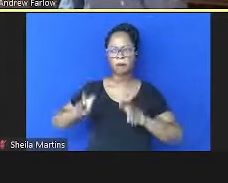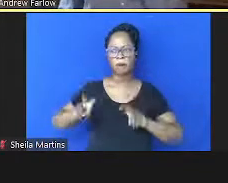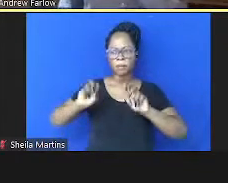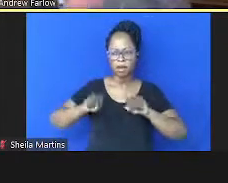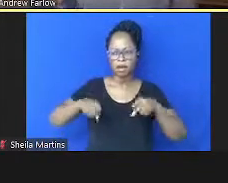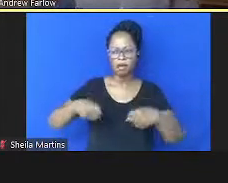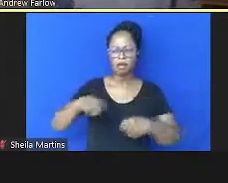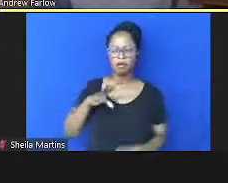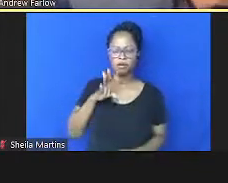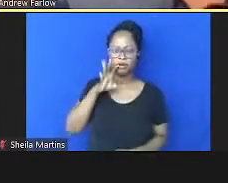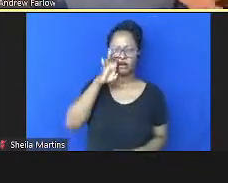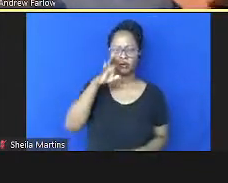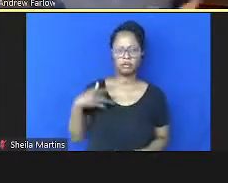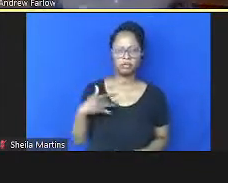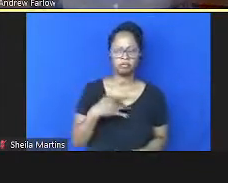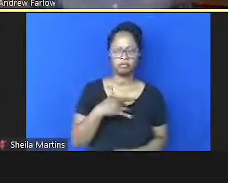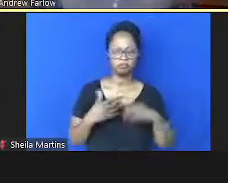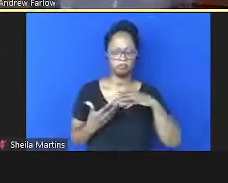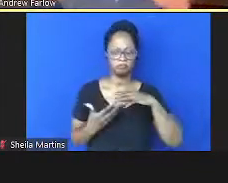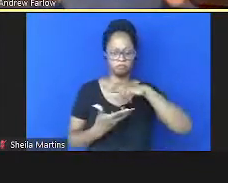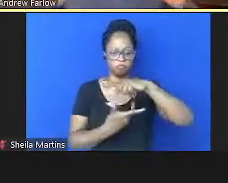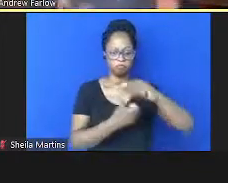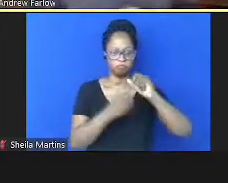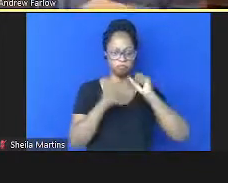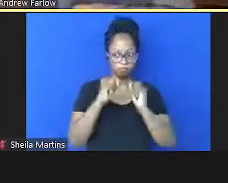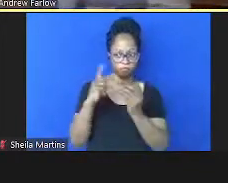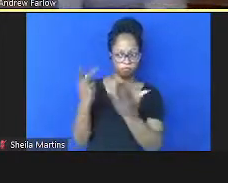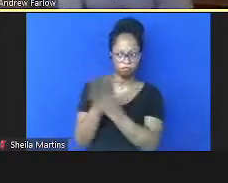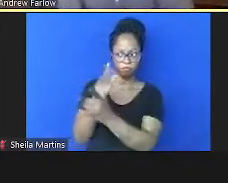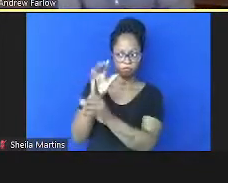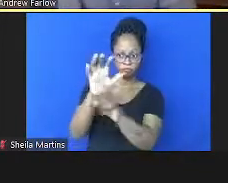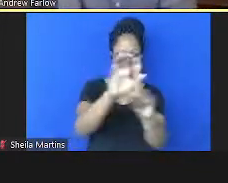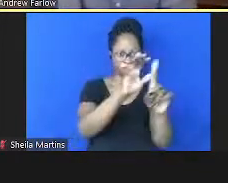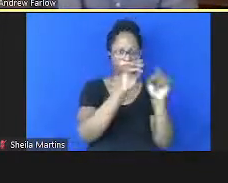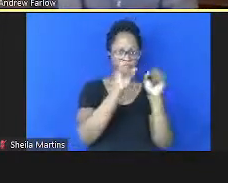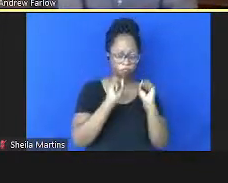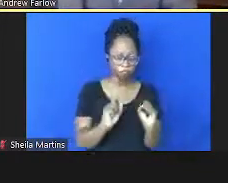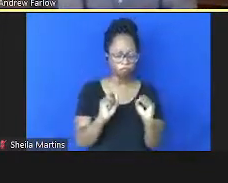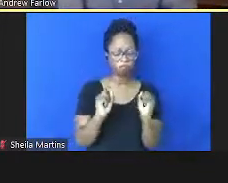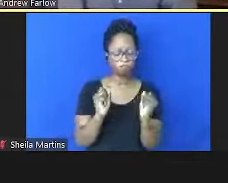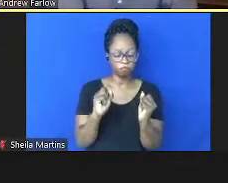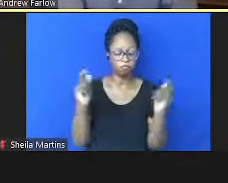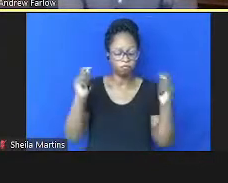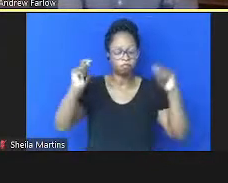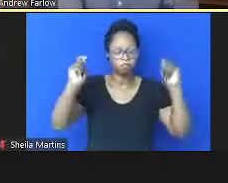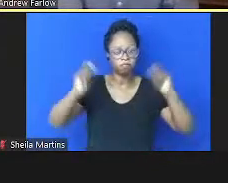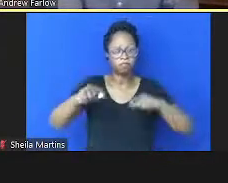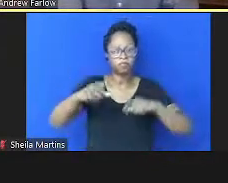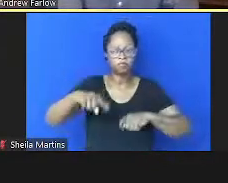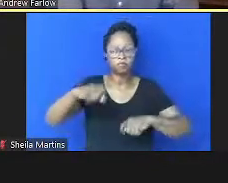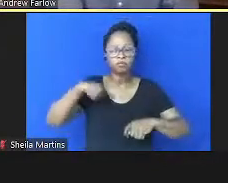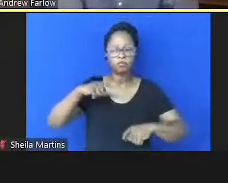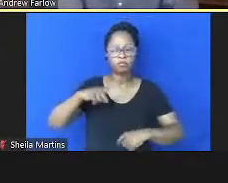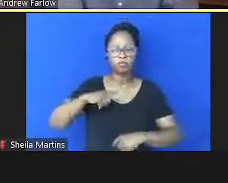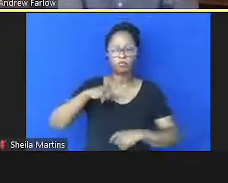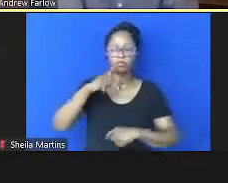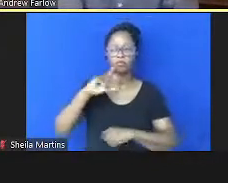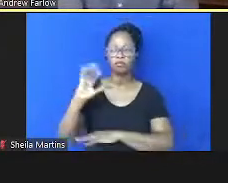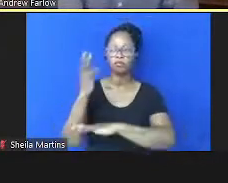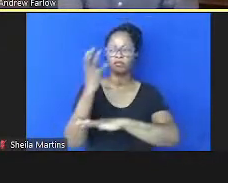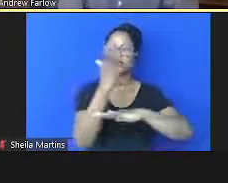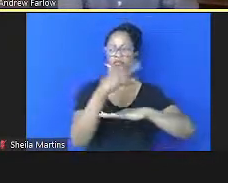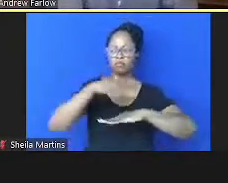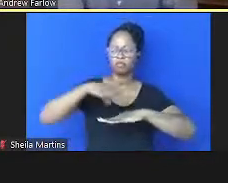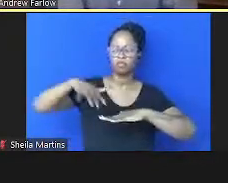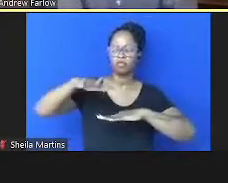de saúde globais vão afetar esses esforços então a gente tem que incluir os ecossistemas eu vou